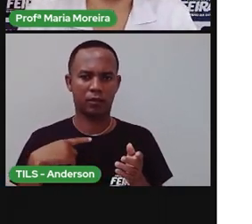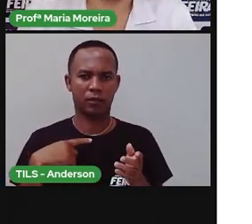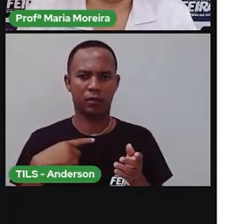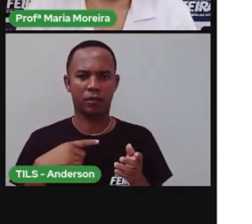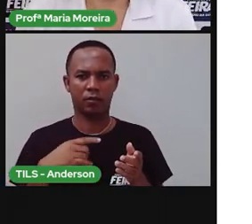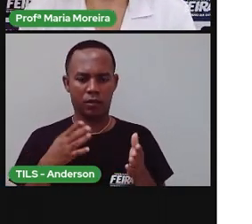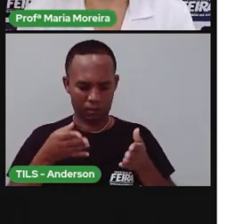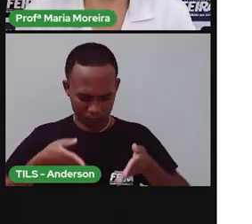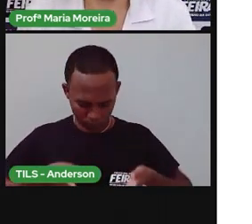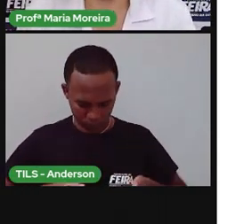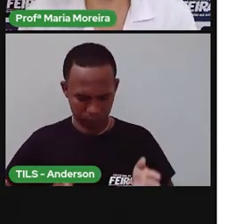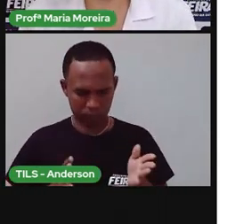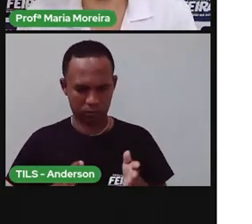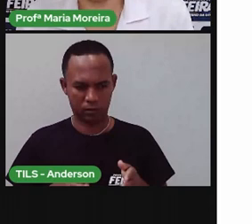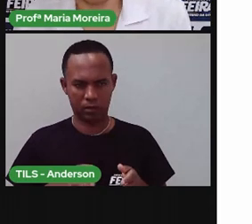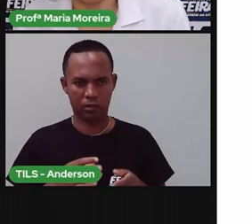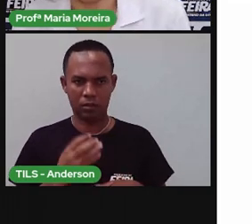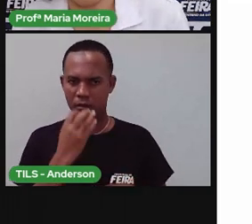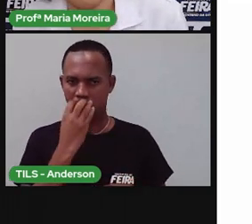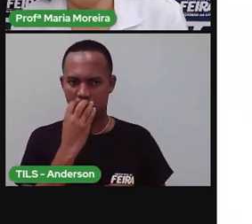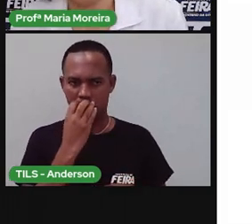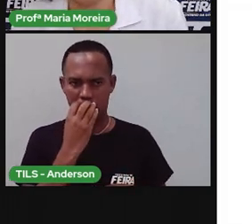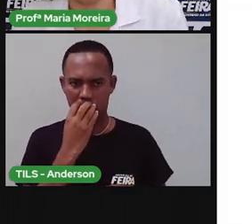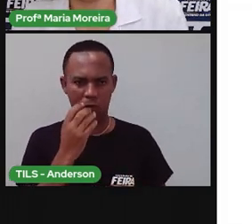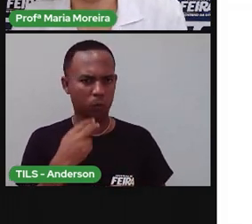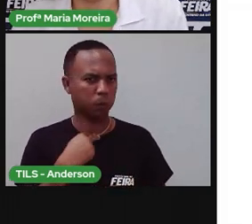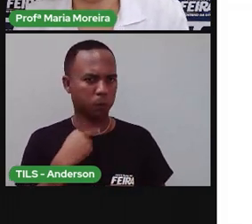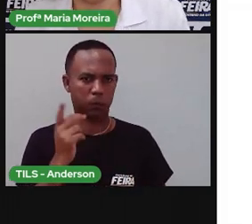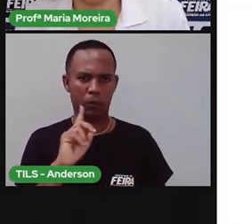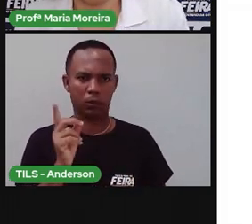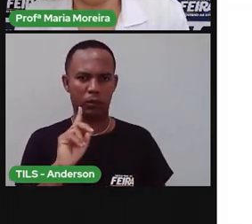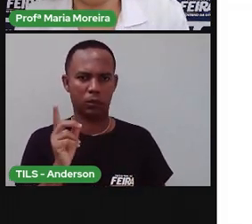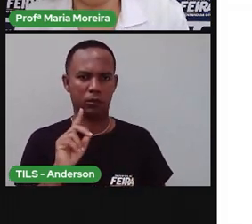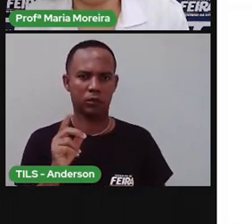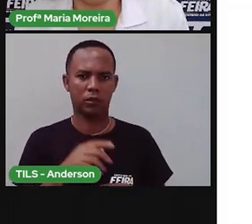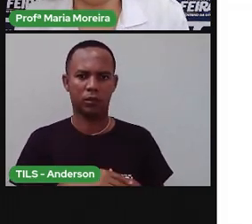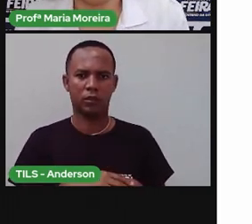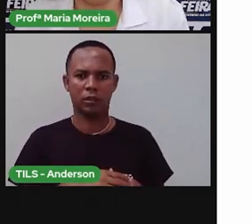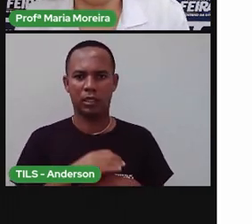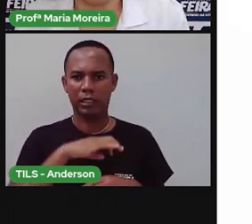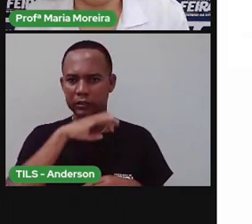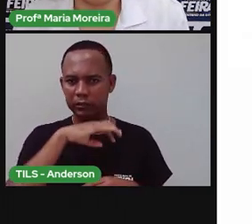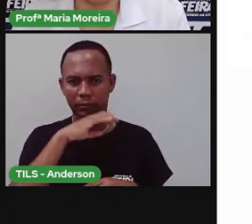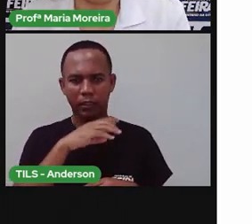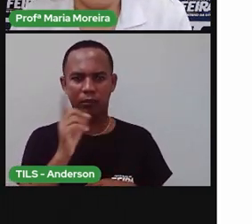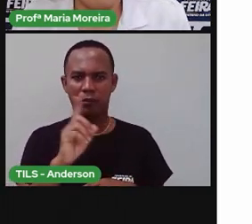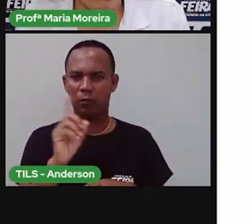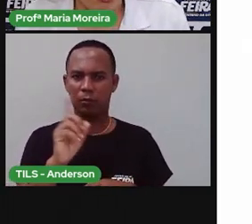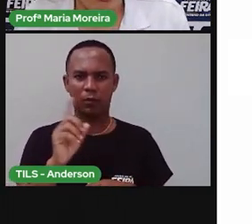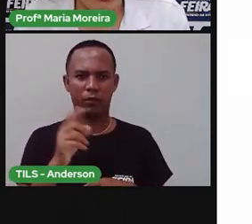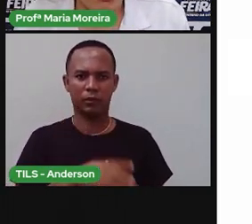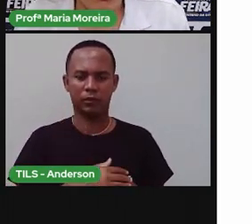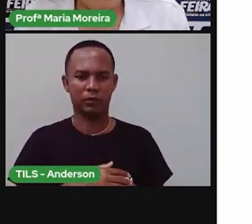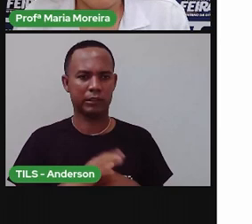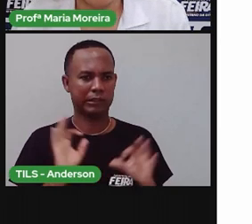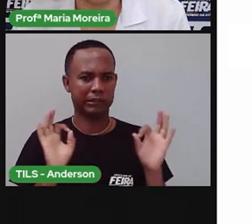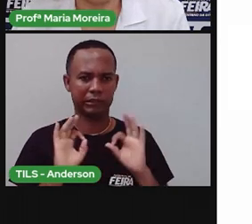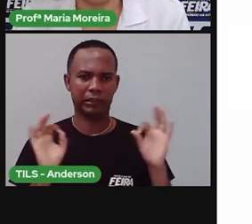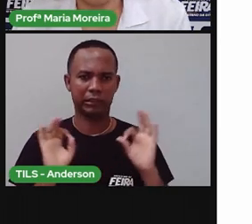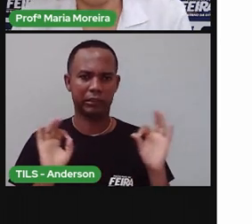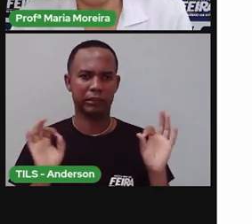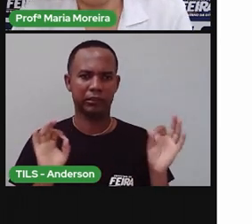nascimento. O cachorrinho, mesmo que a gente tente simular, isso não é registrado em local nenhum.